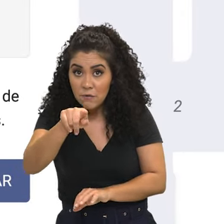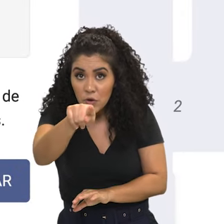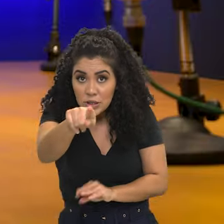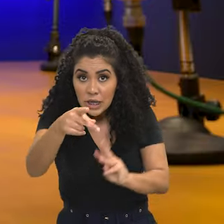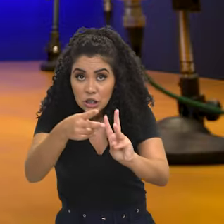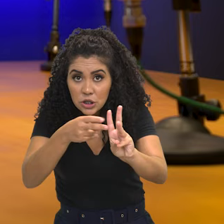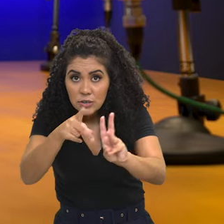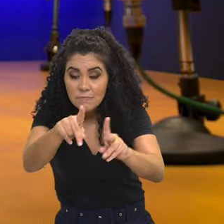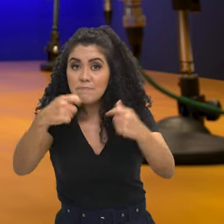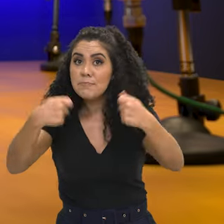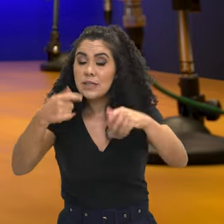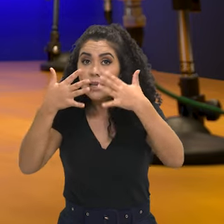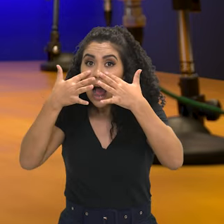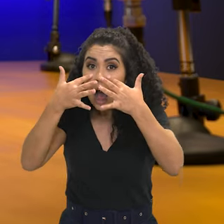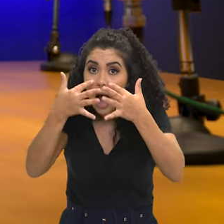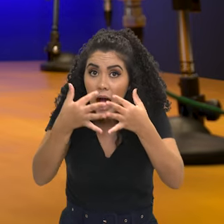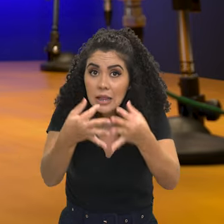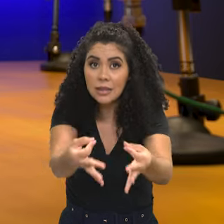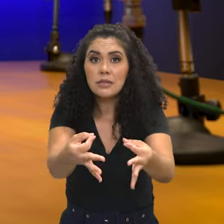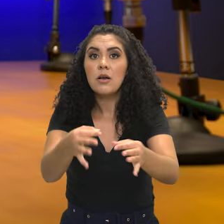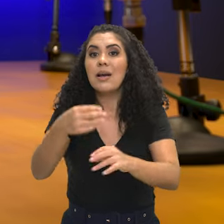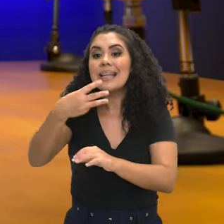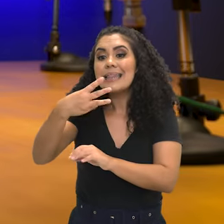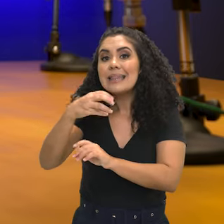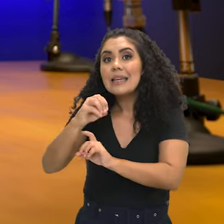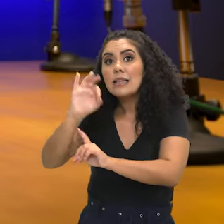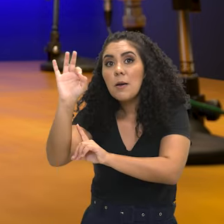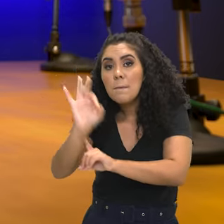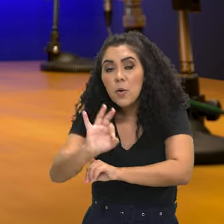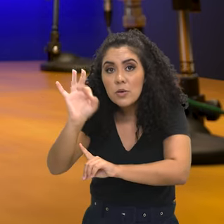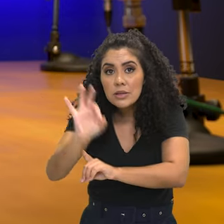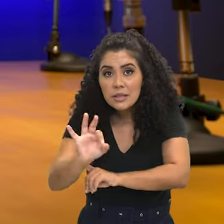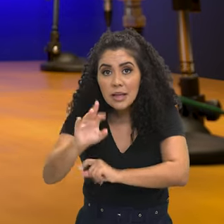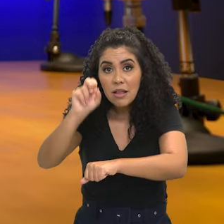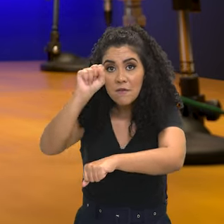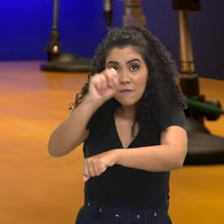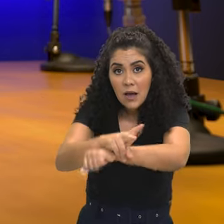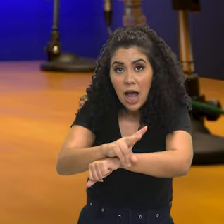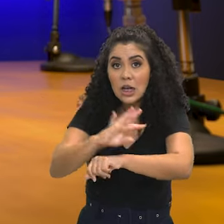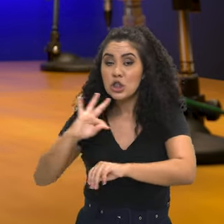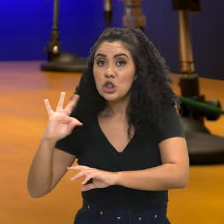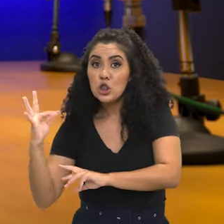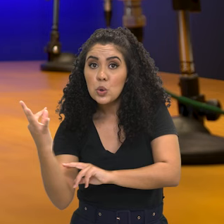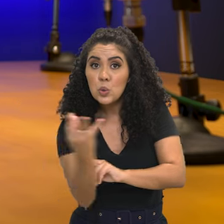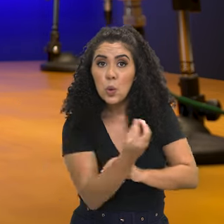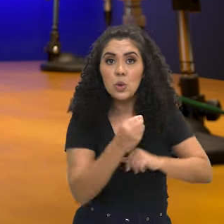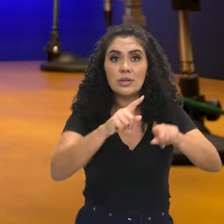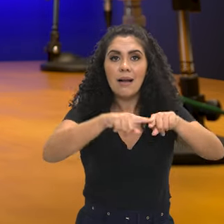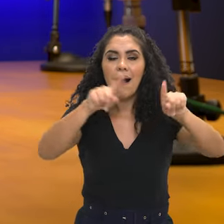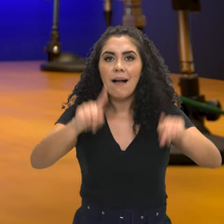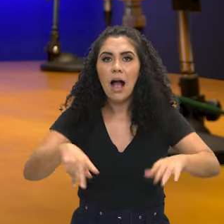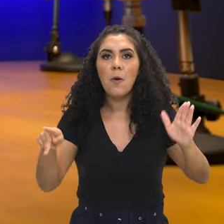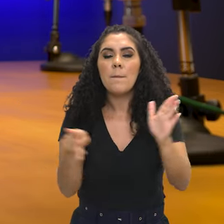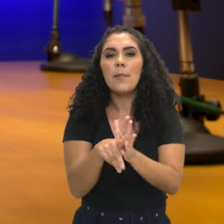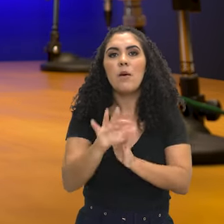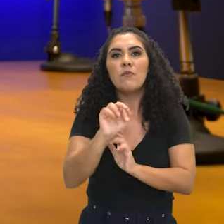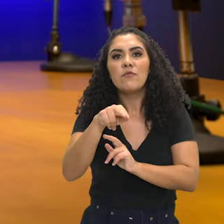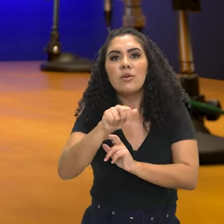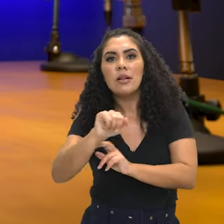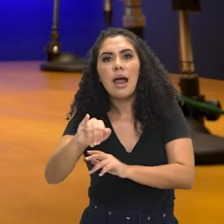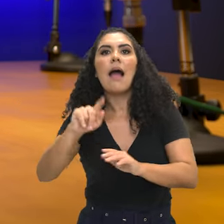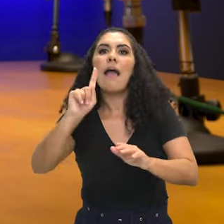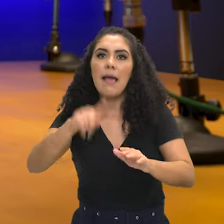se você é indígena, é muito importante você prestar atenção que 30% das vagas de todos os cargos em disputa na FUNAI